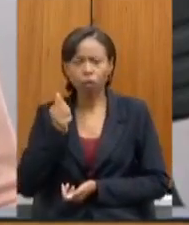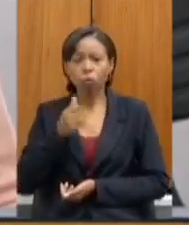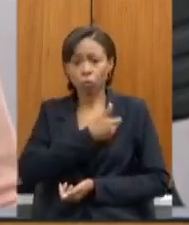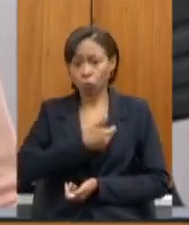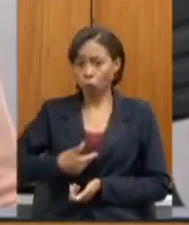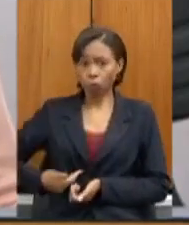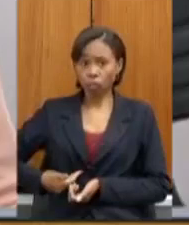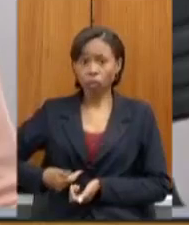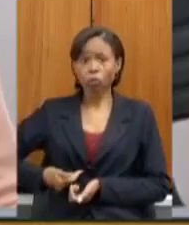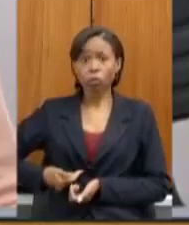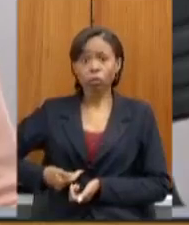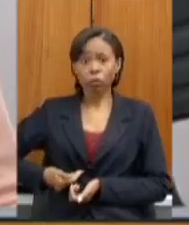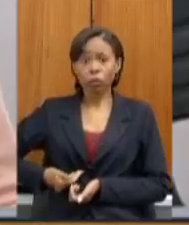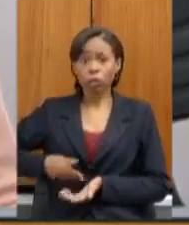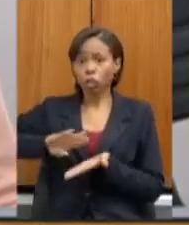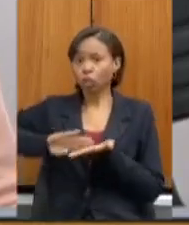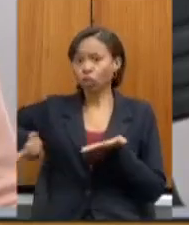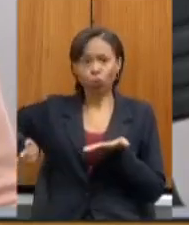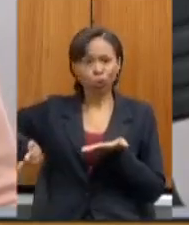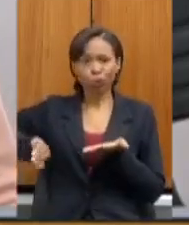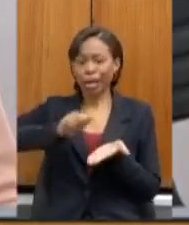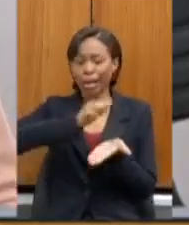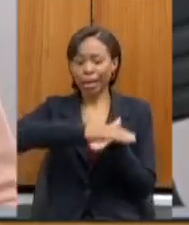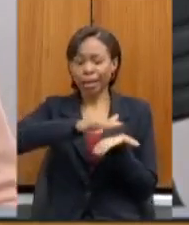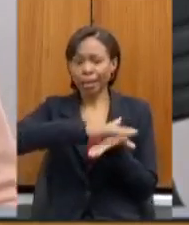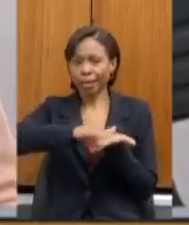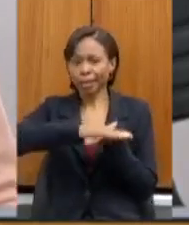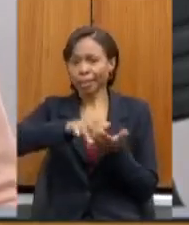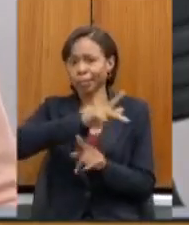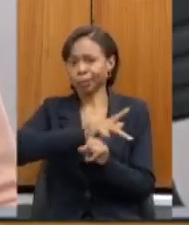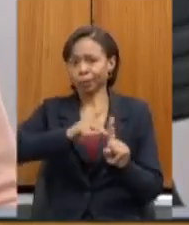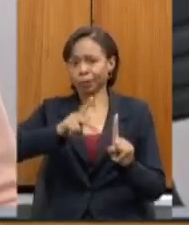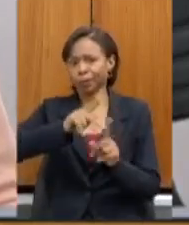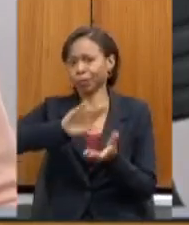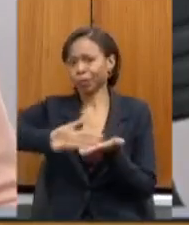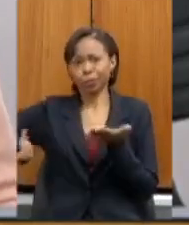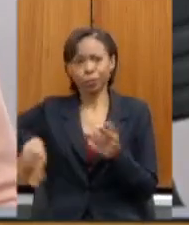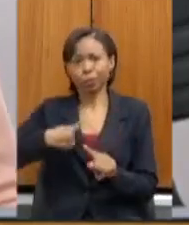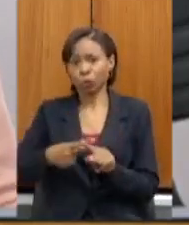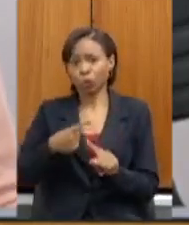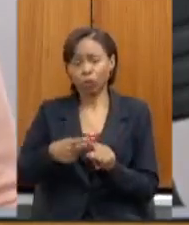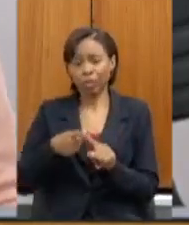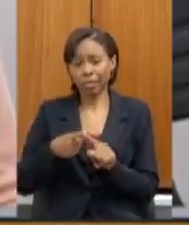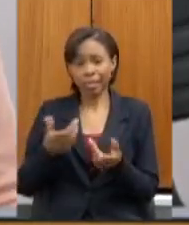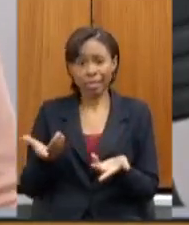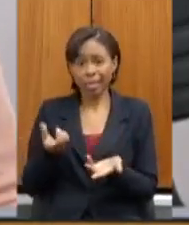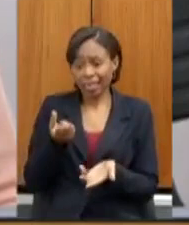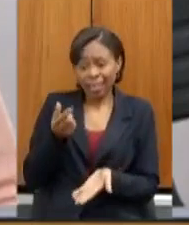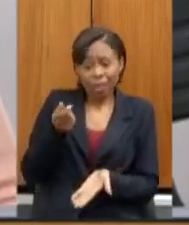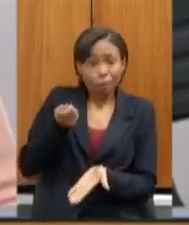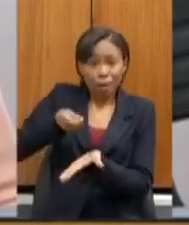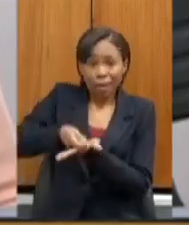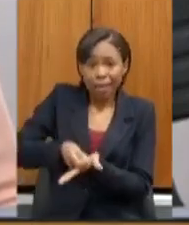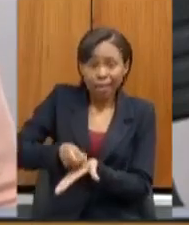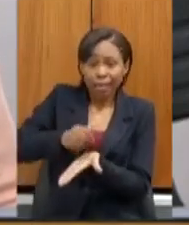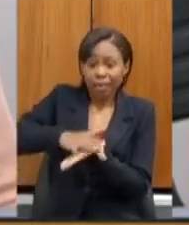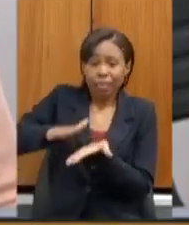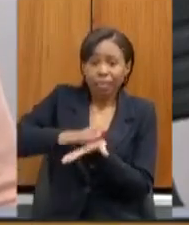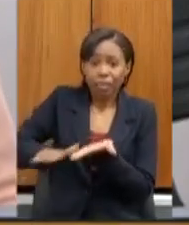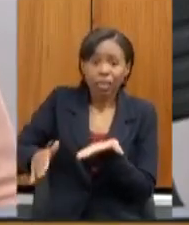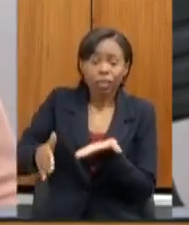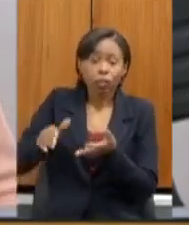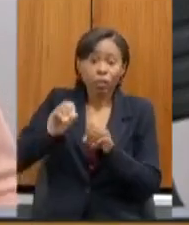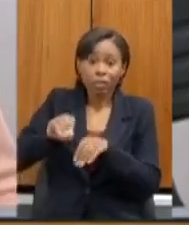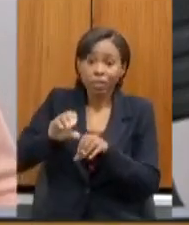retirou as despesas previdenciárias porque manutenção e desenvolvimento do ensino é exatamente aquilo que chega na escola